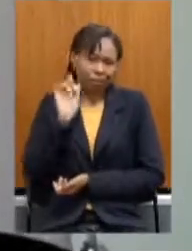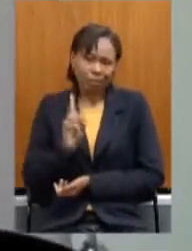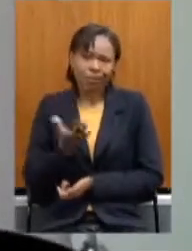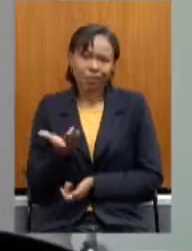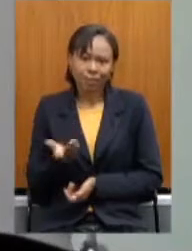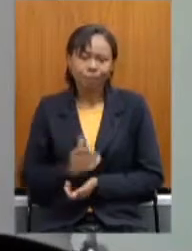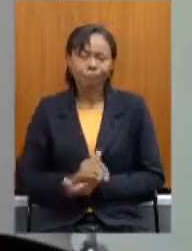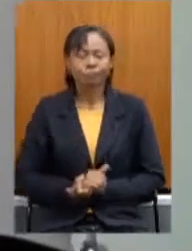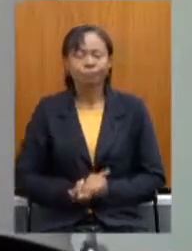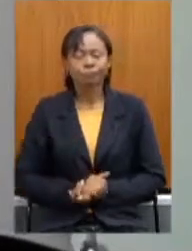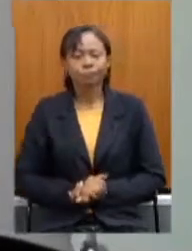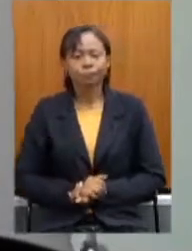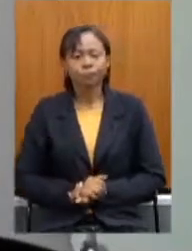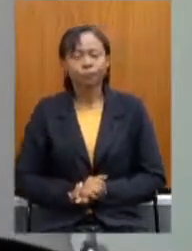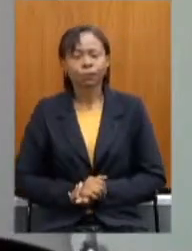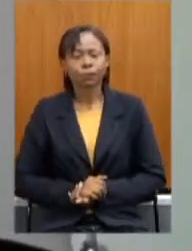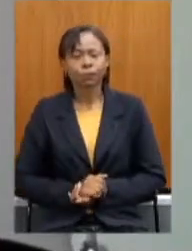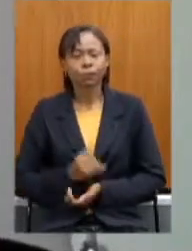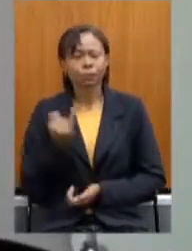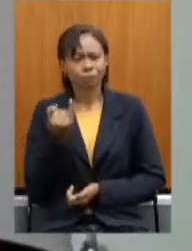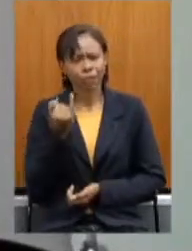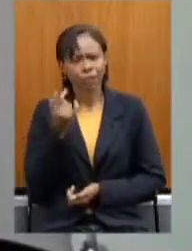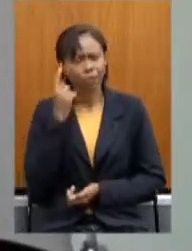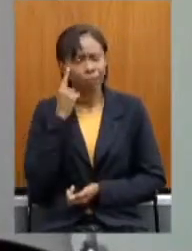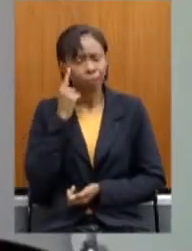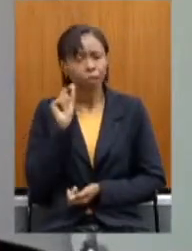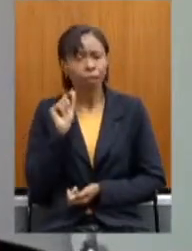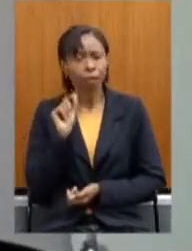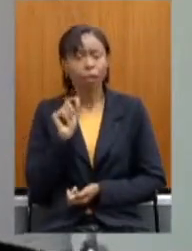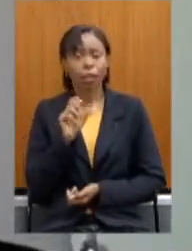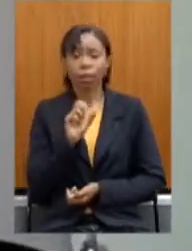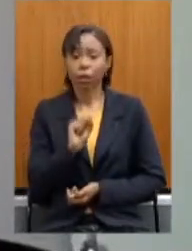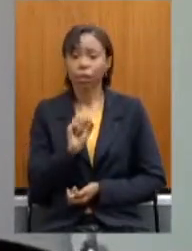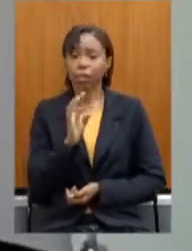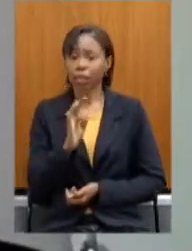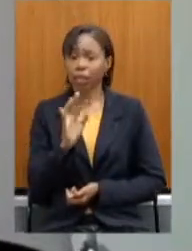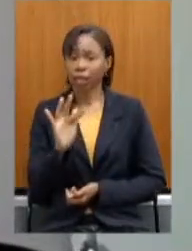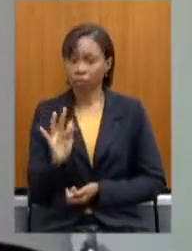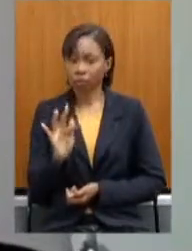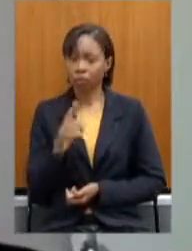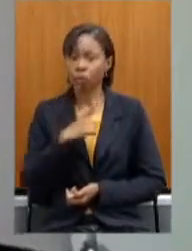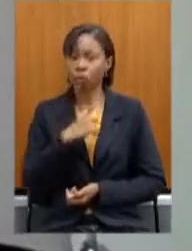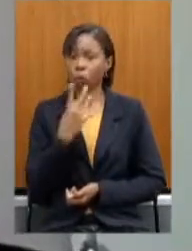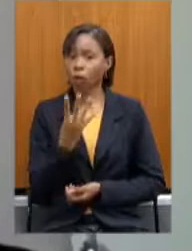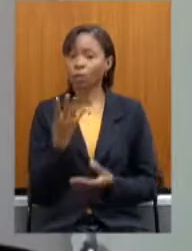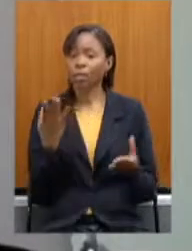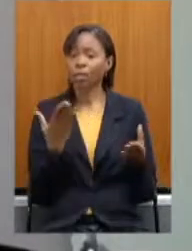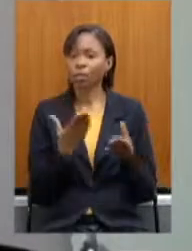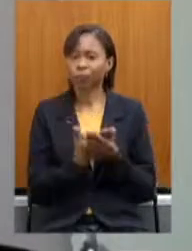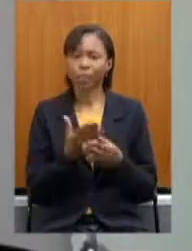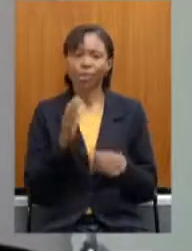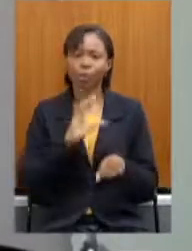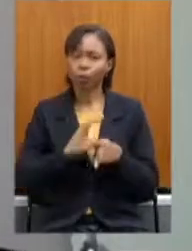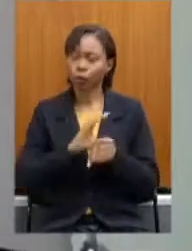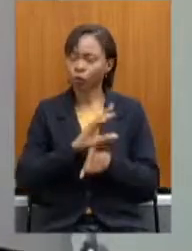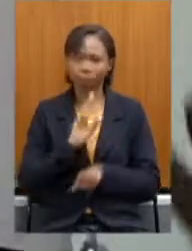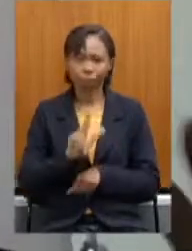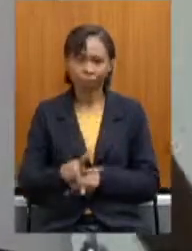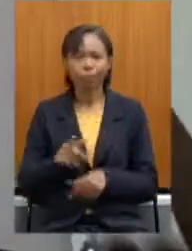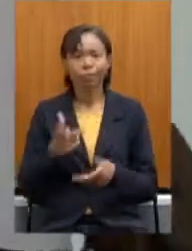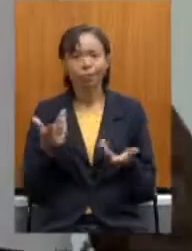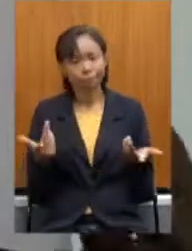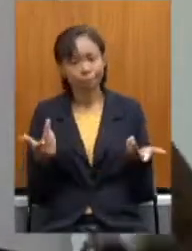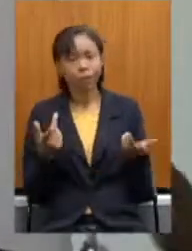É importante lembrar que estão no Supremo Tribunal Federal em curso quatro ações diretas de inconstitucionalidade questionando justamente